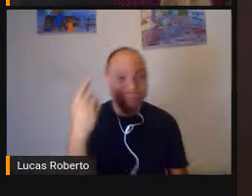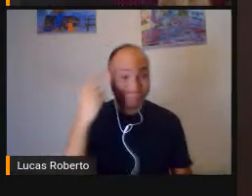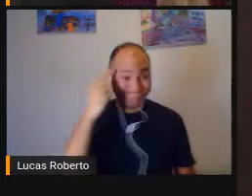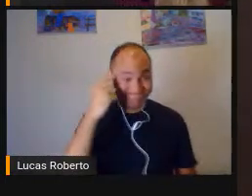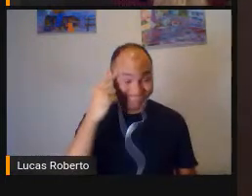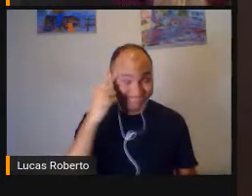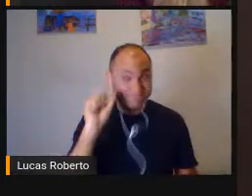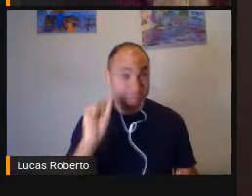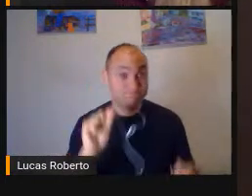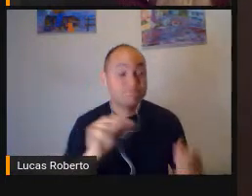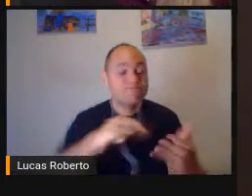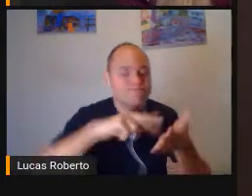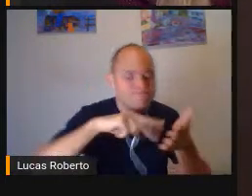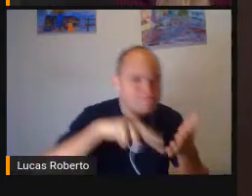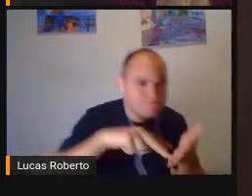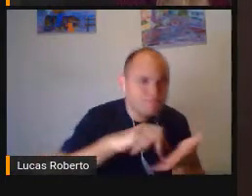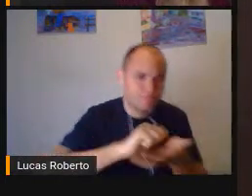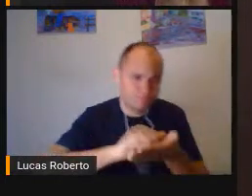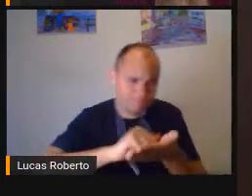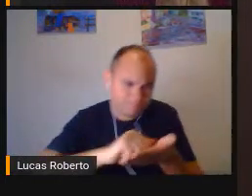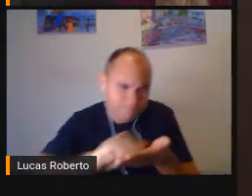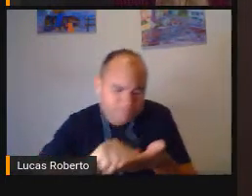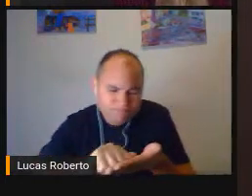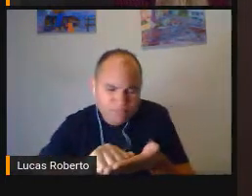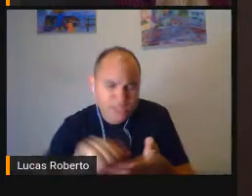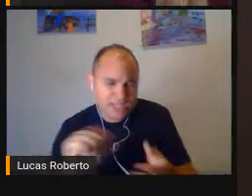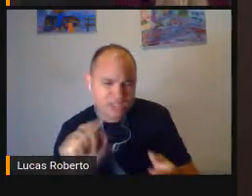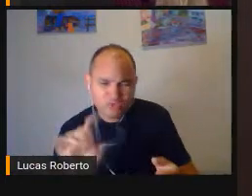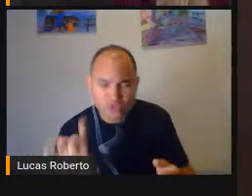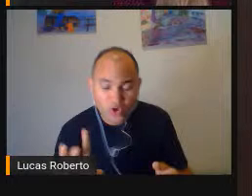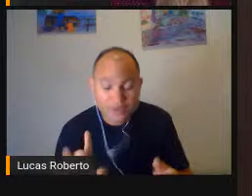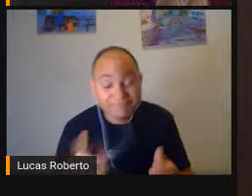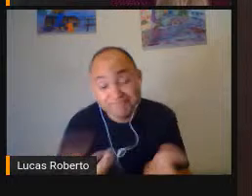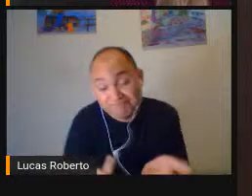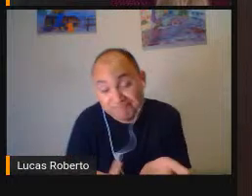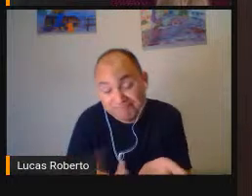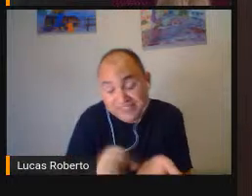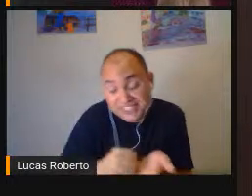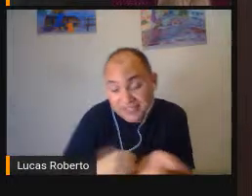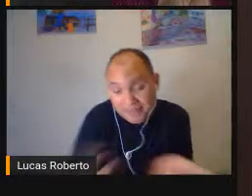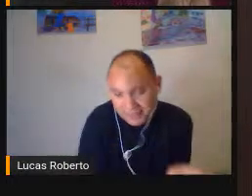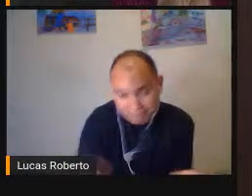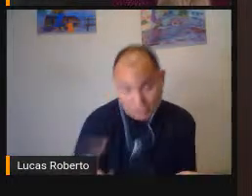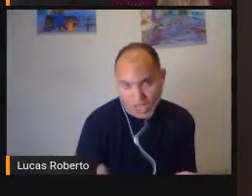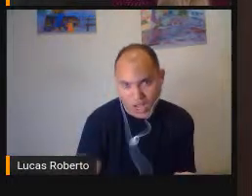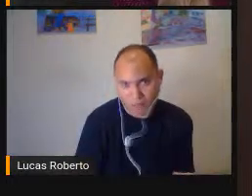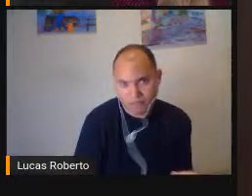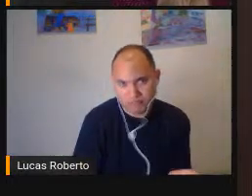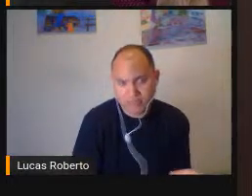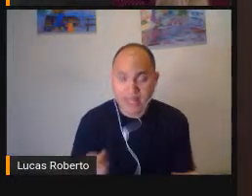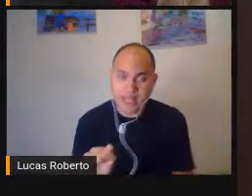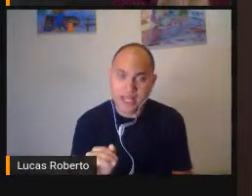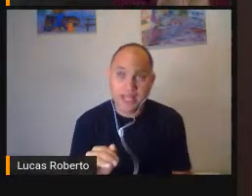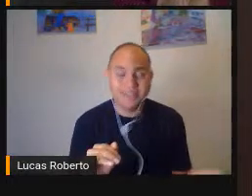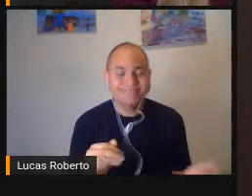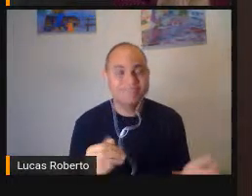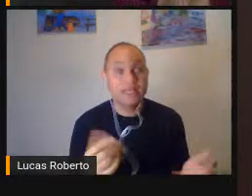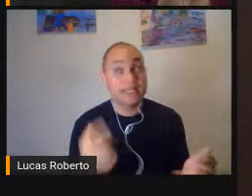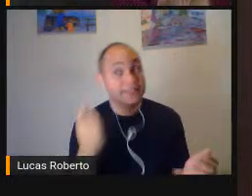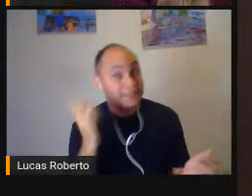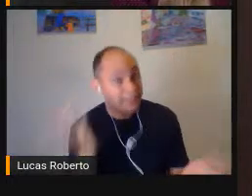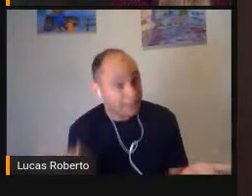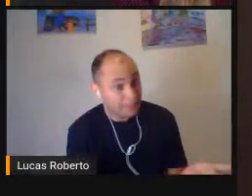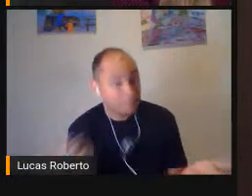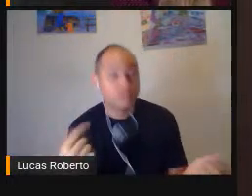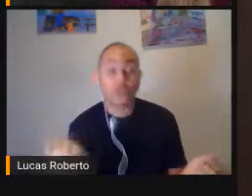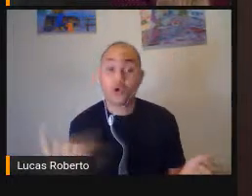decodificação De, né Dos códigos Ali do sistema De escrita Então não faz sentido Nenhum Pensarmos